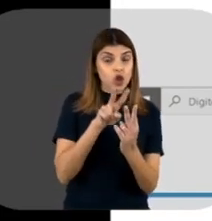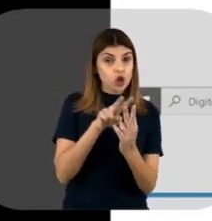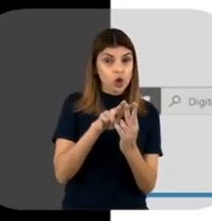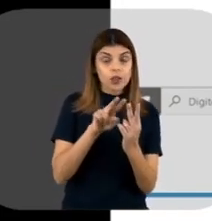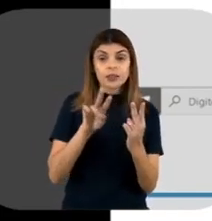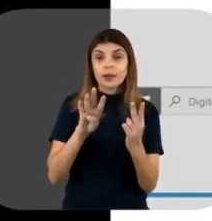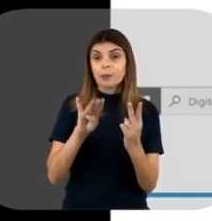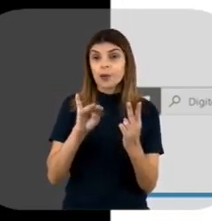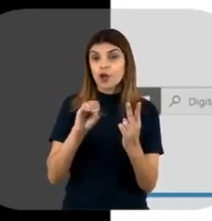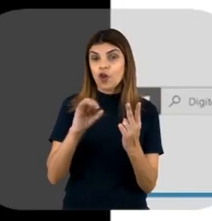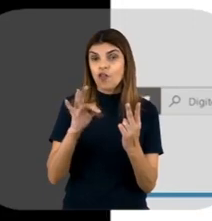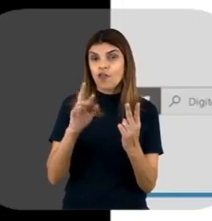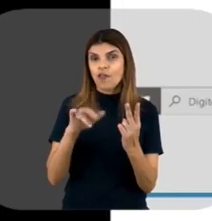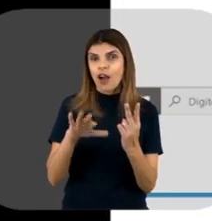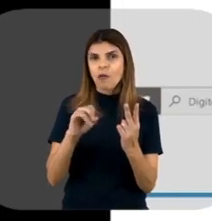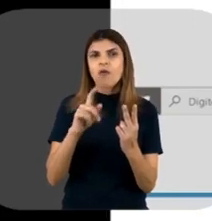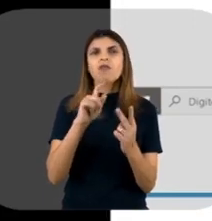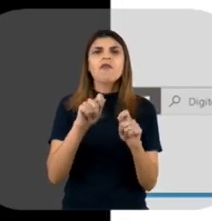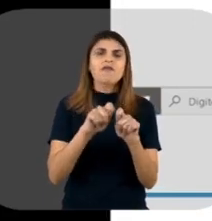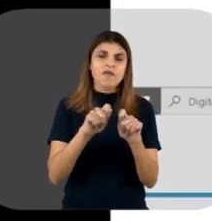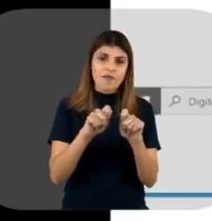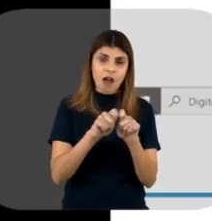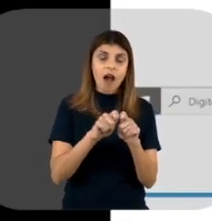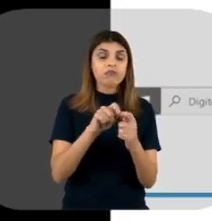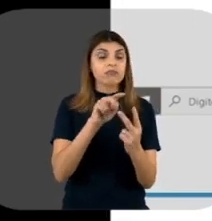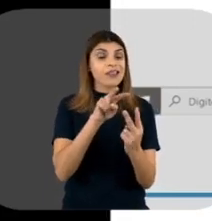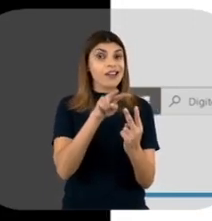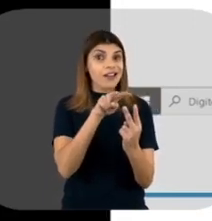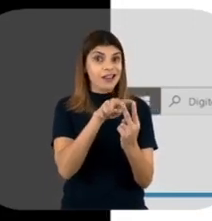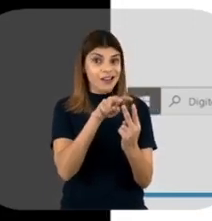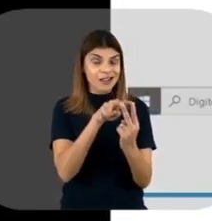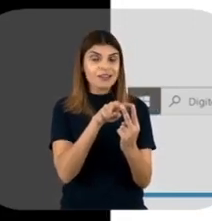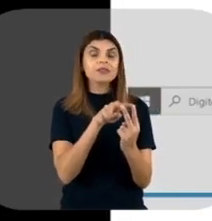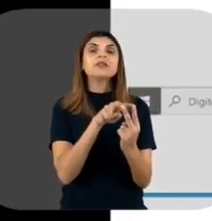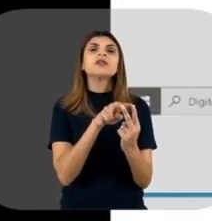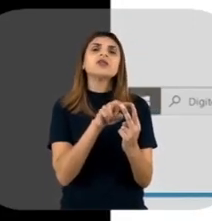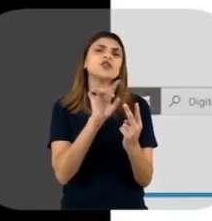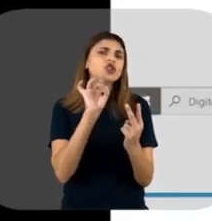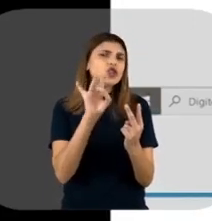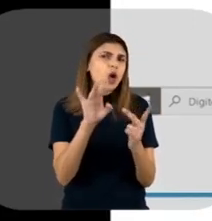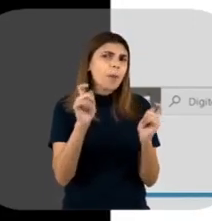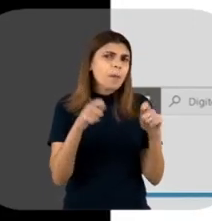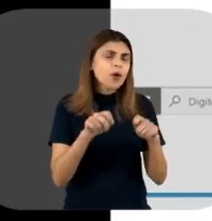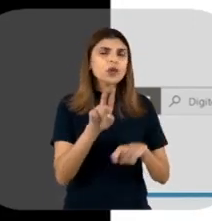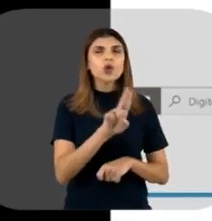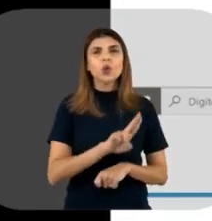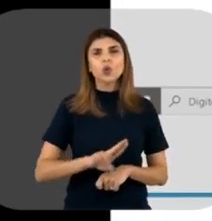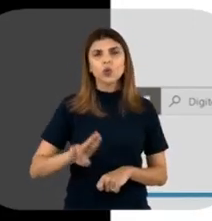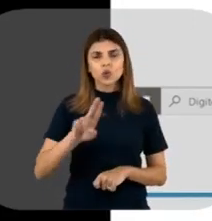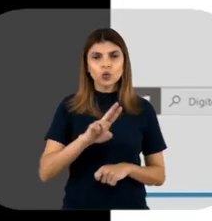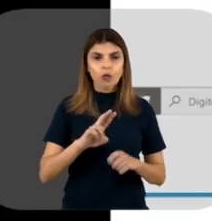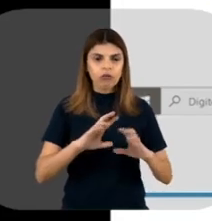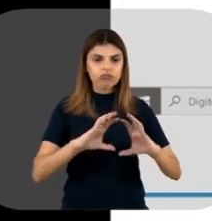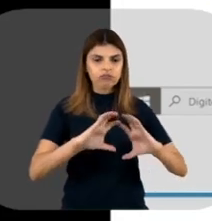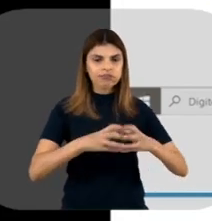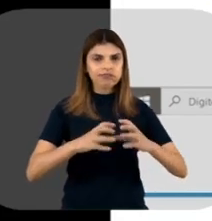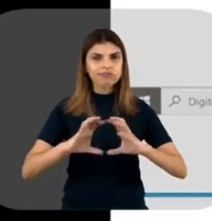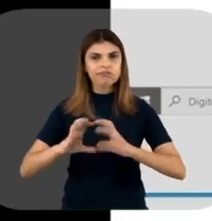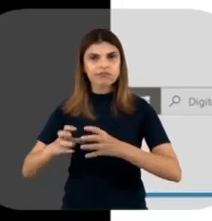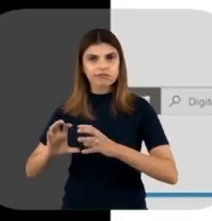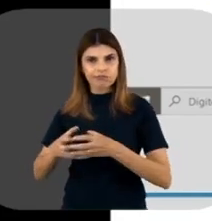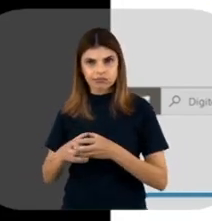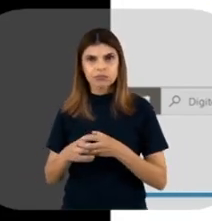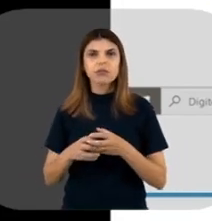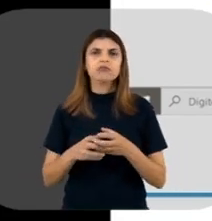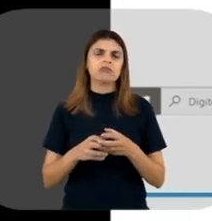dois biofármacos, né? O Casirivimab e o Indevimab, né? Eles só podem ser utilizados em conjunto, né? Que